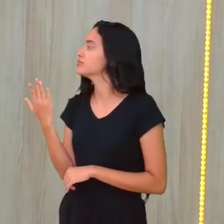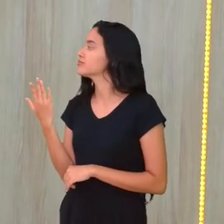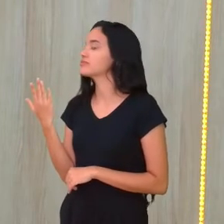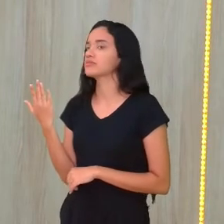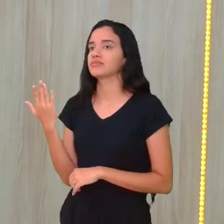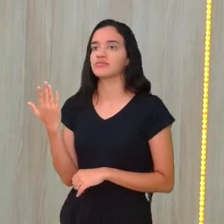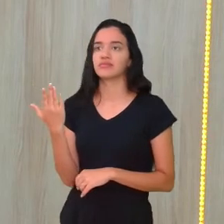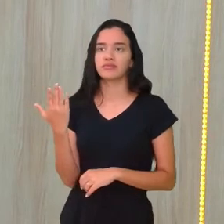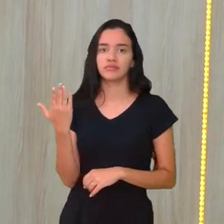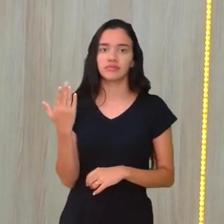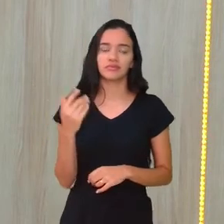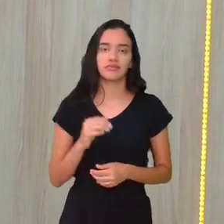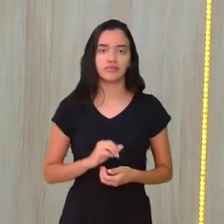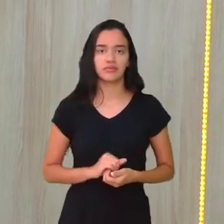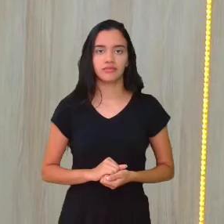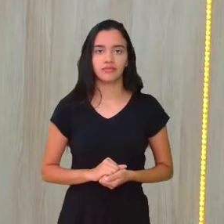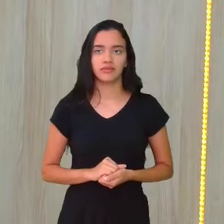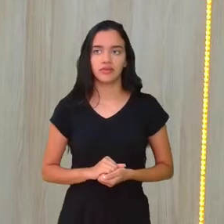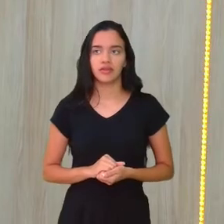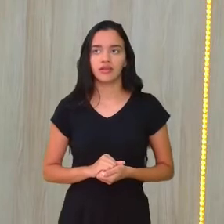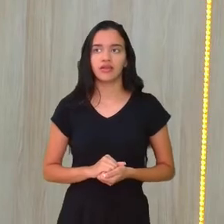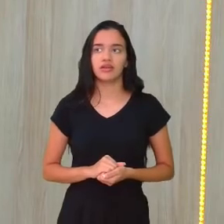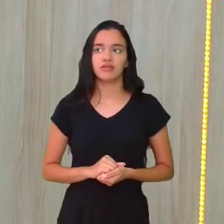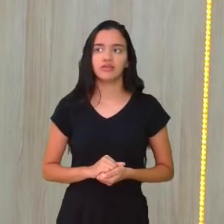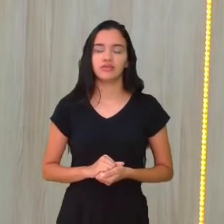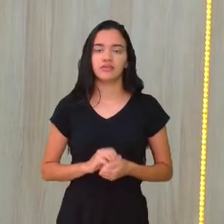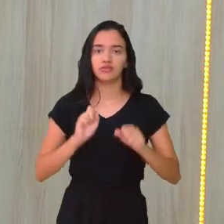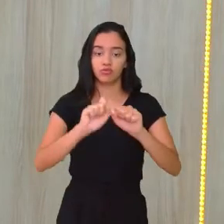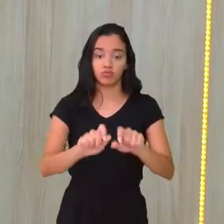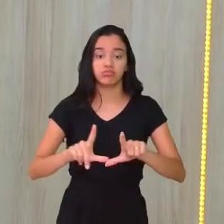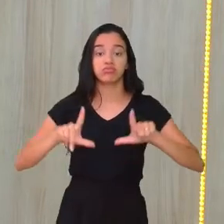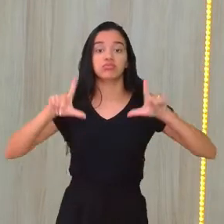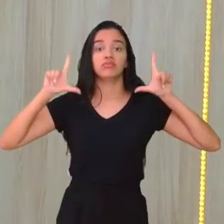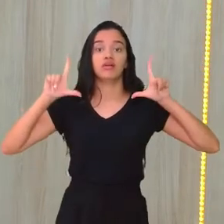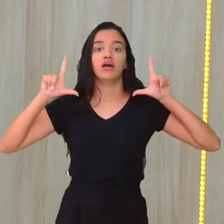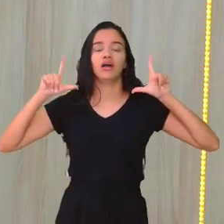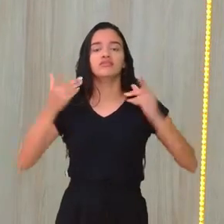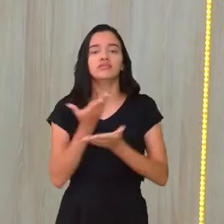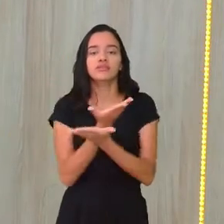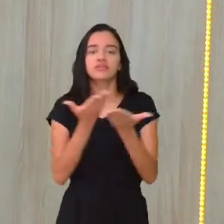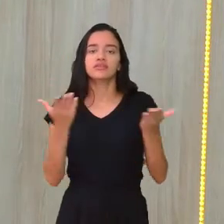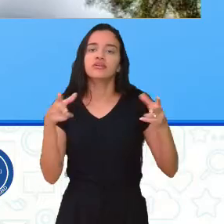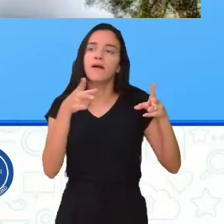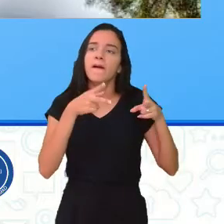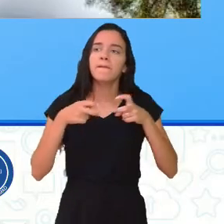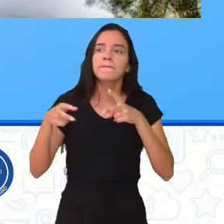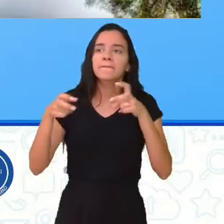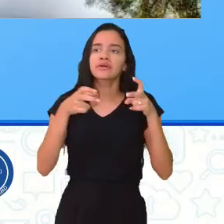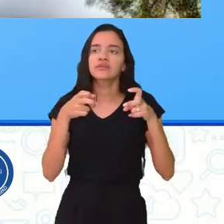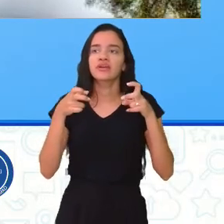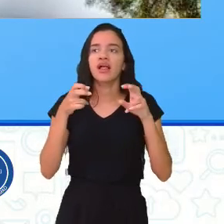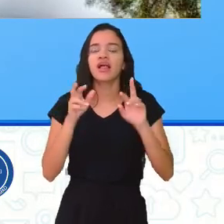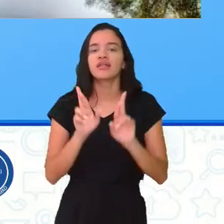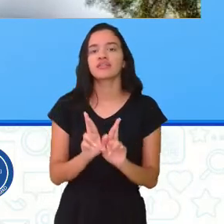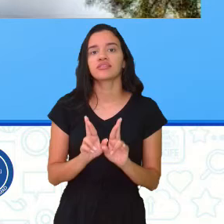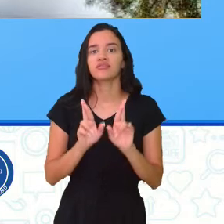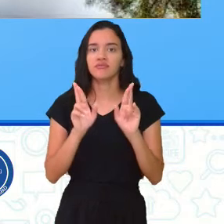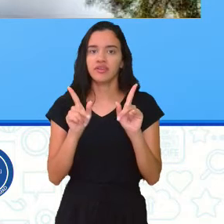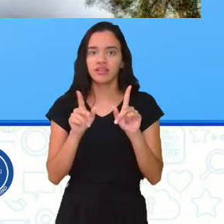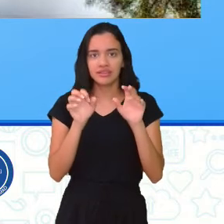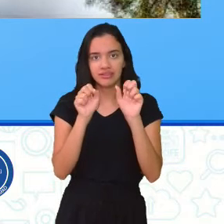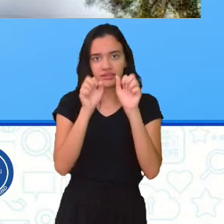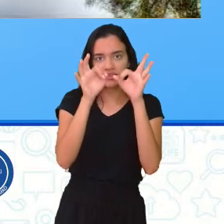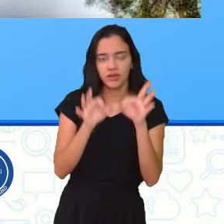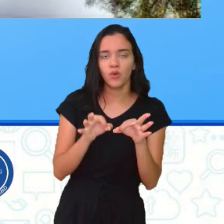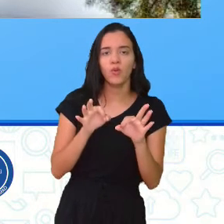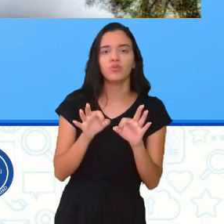aqui na ponta, ele vai dar um close, um zoom para vocês perceberem que essa ponta é diferente dessa. Certo?